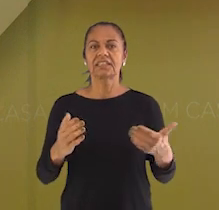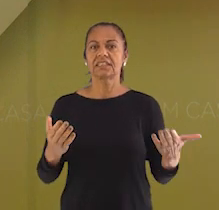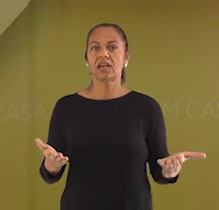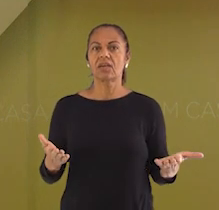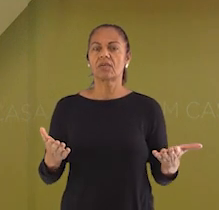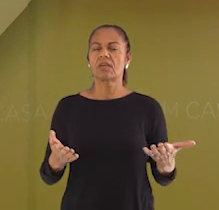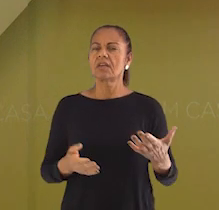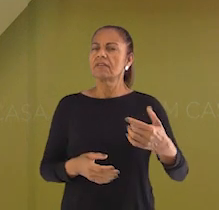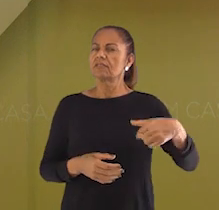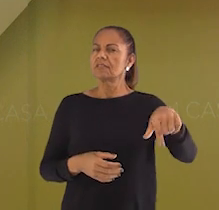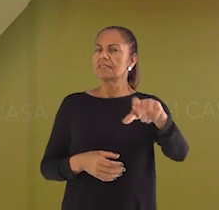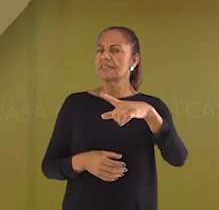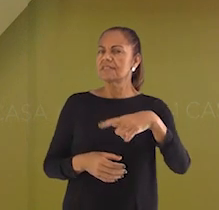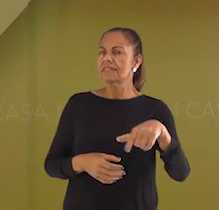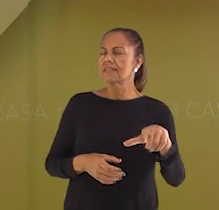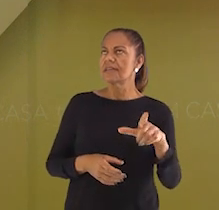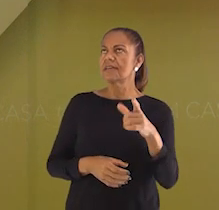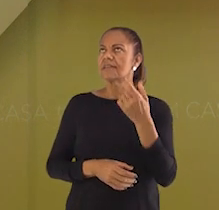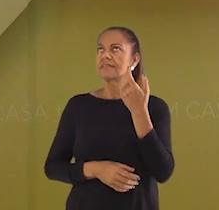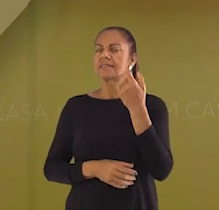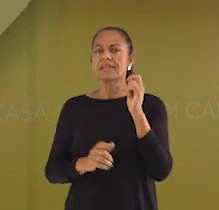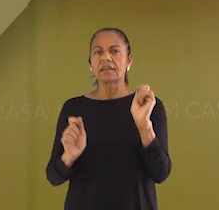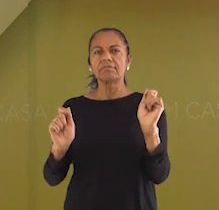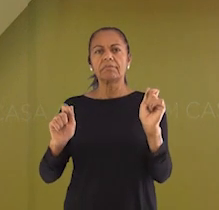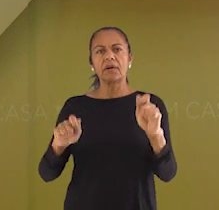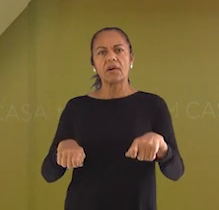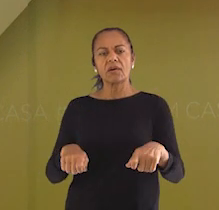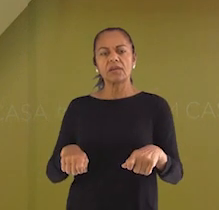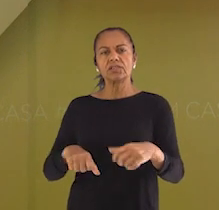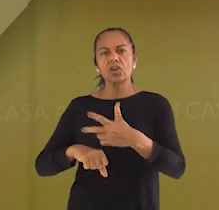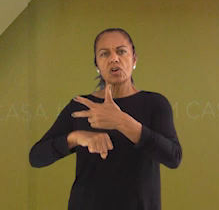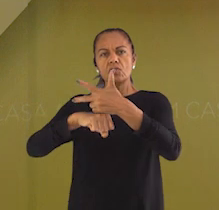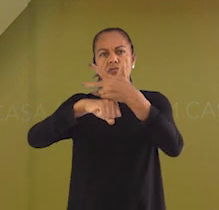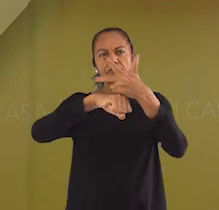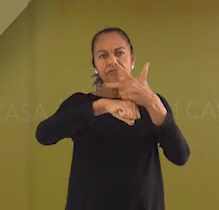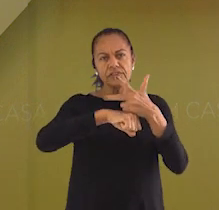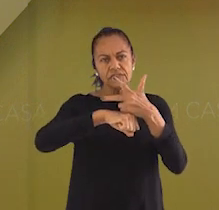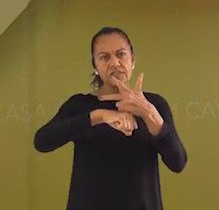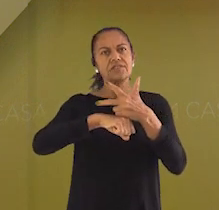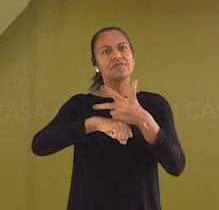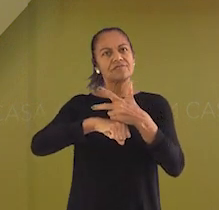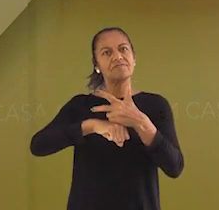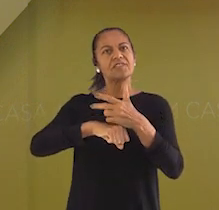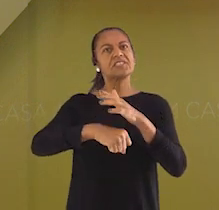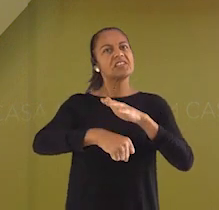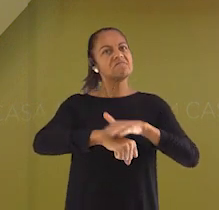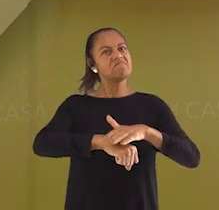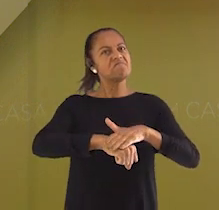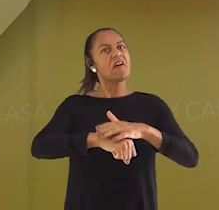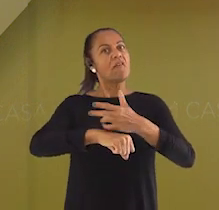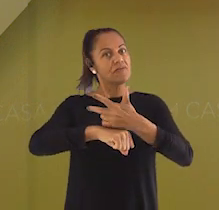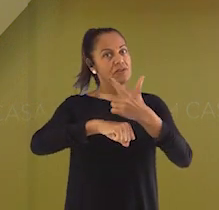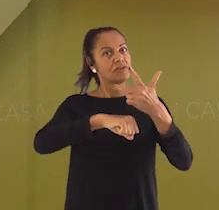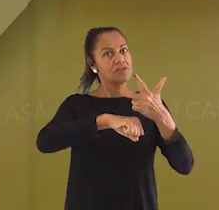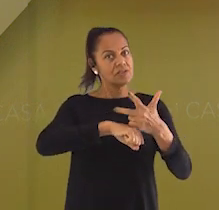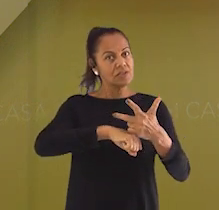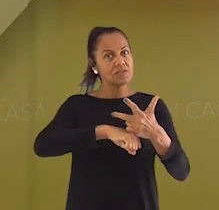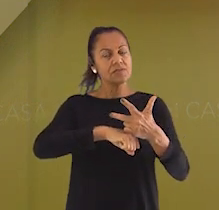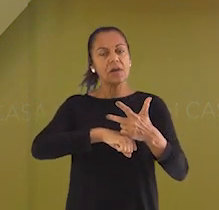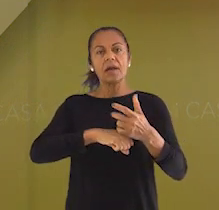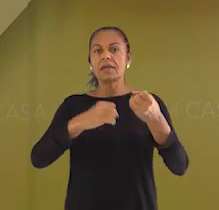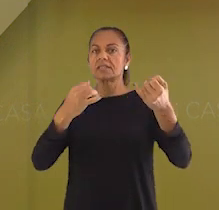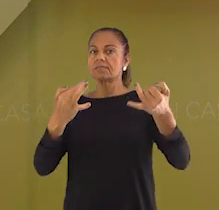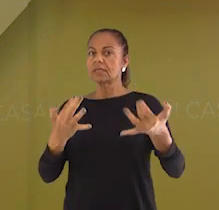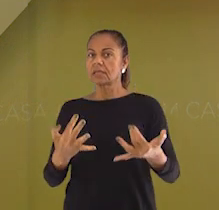gravar um vídeo curto falando dos cuidados que temos que ter com eletricidade em nossas casas? Você pode fazer um